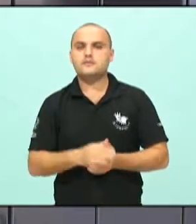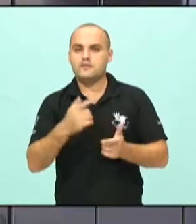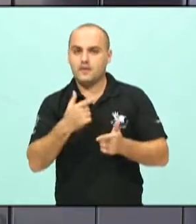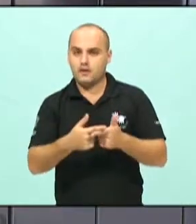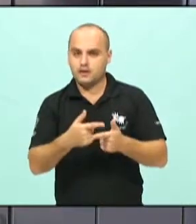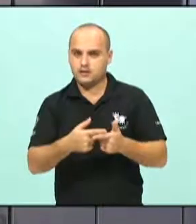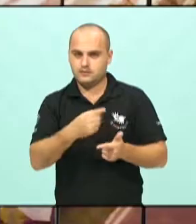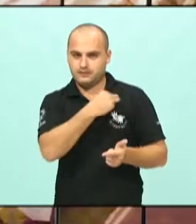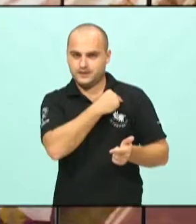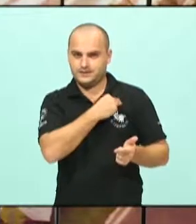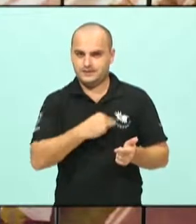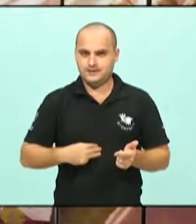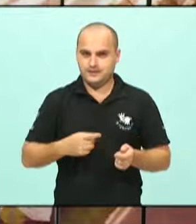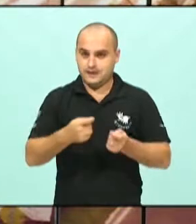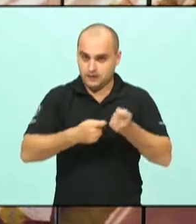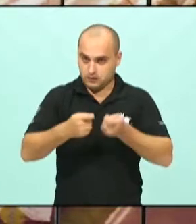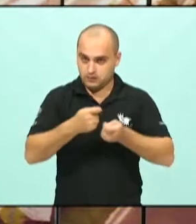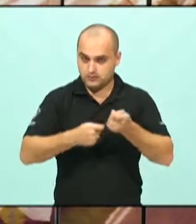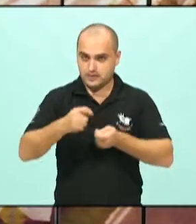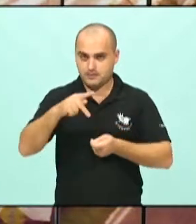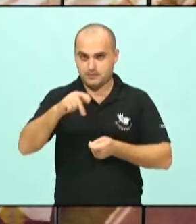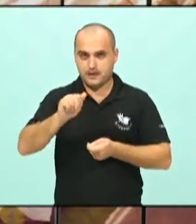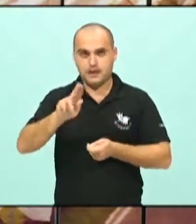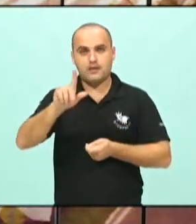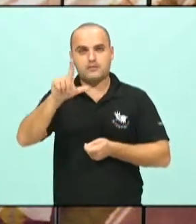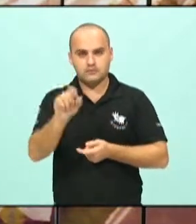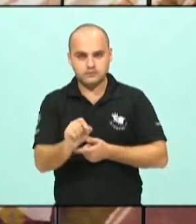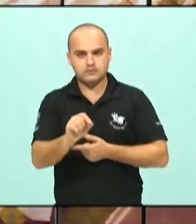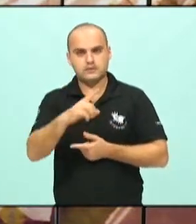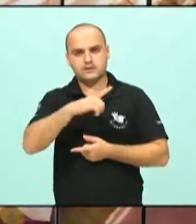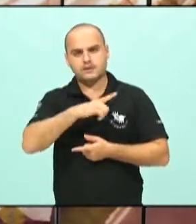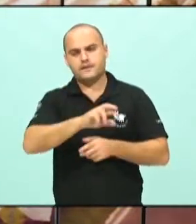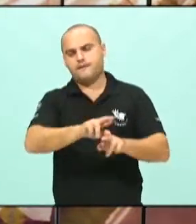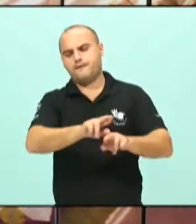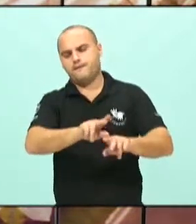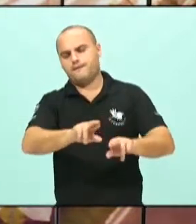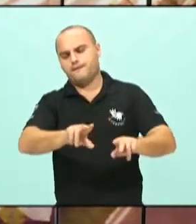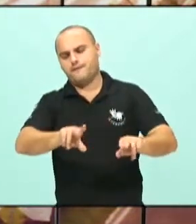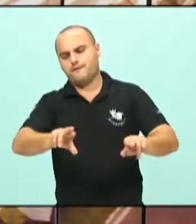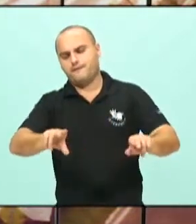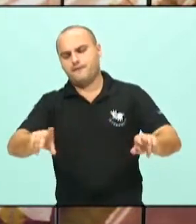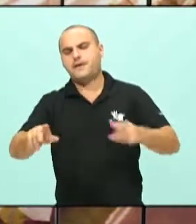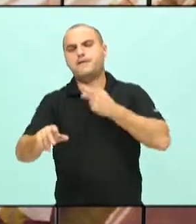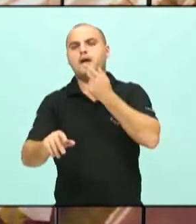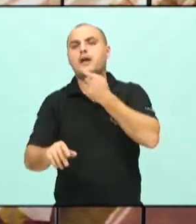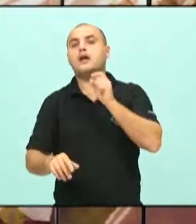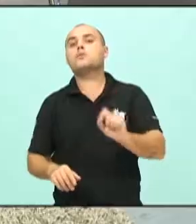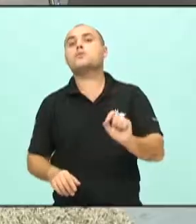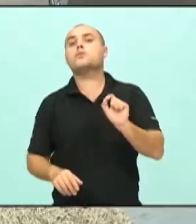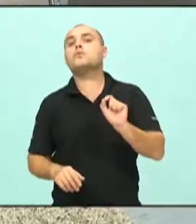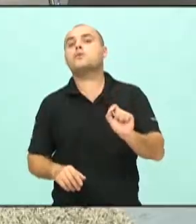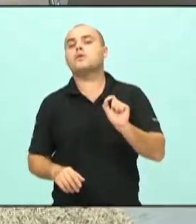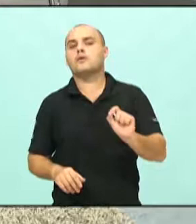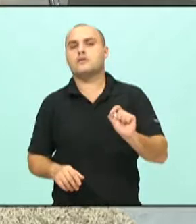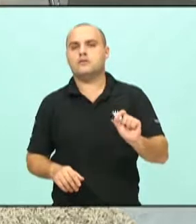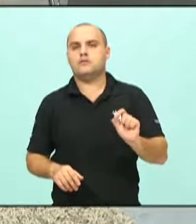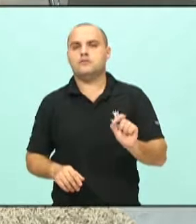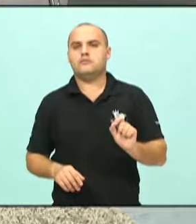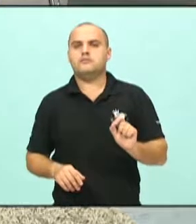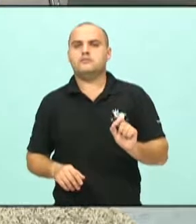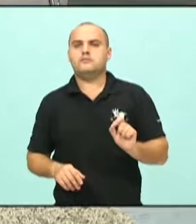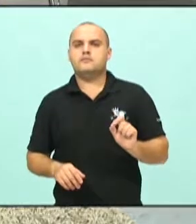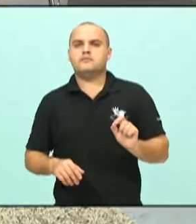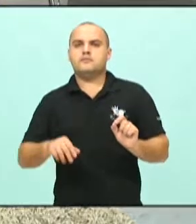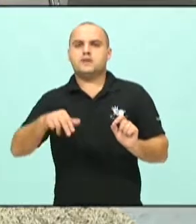atual ministro da Economia, Paulo Guedes, tem por várias e reiteradas vezes falado sobre um tal